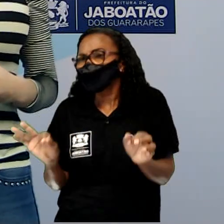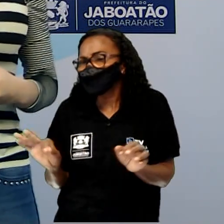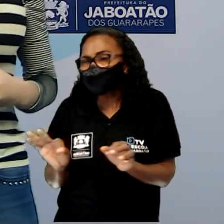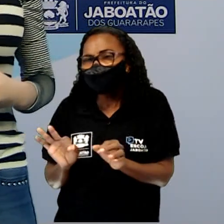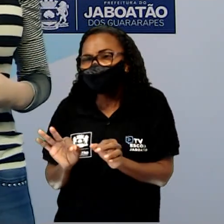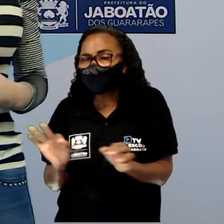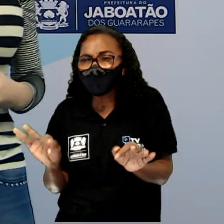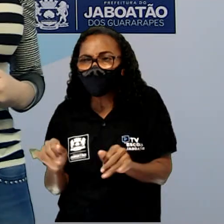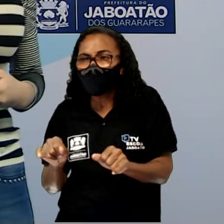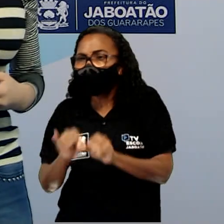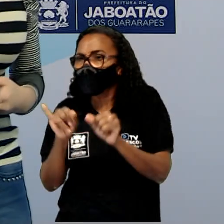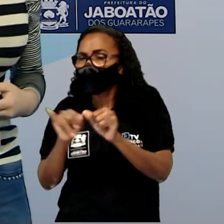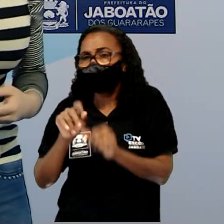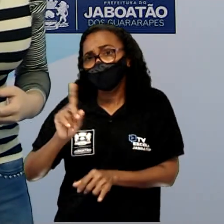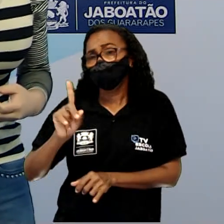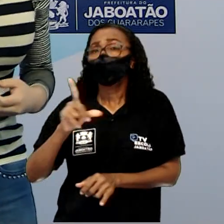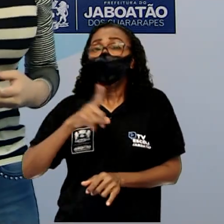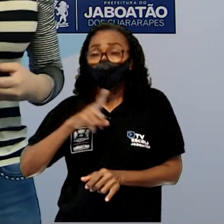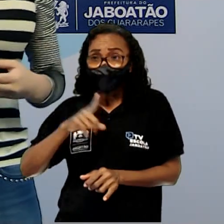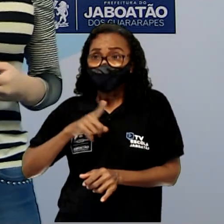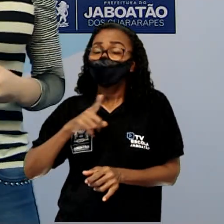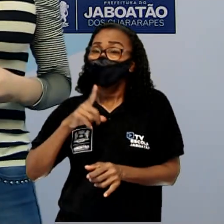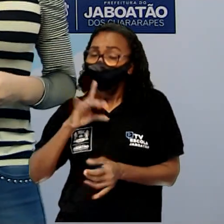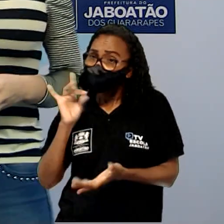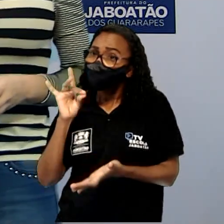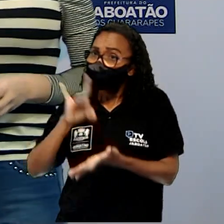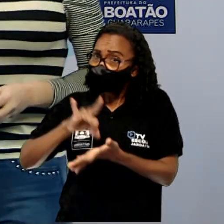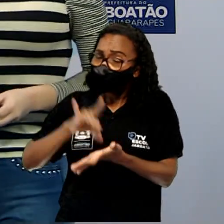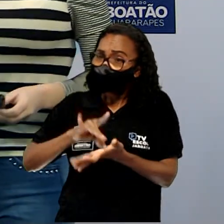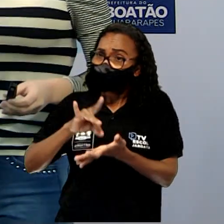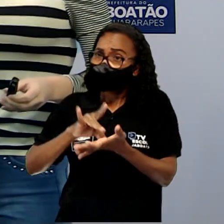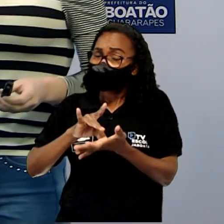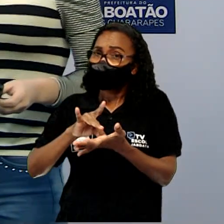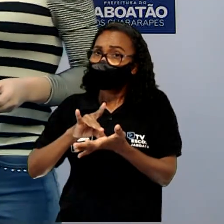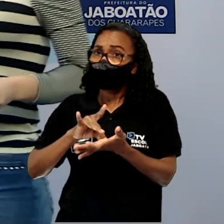estar realmente causando um efeito para a sua construção.